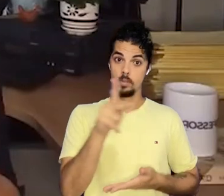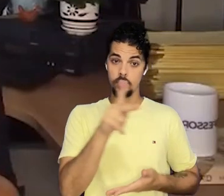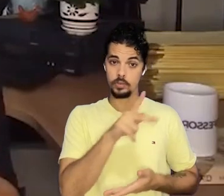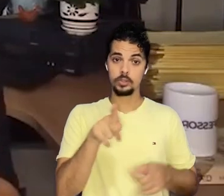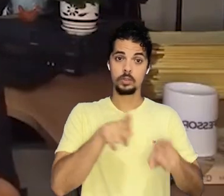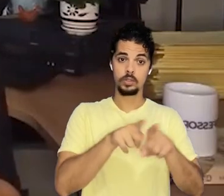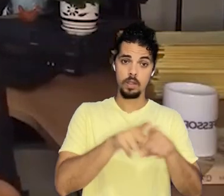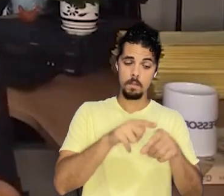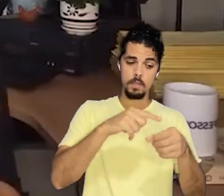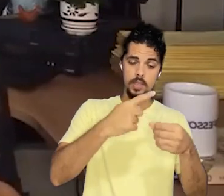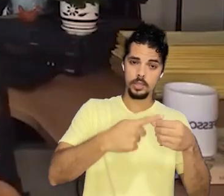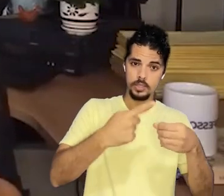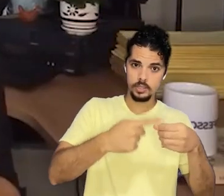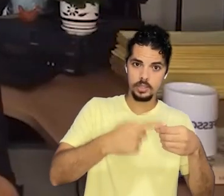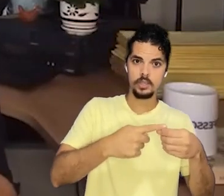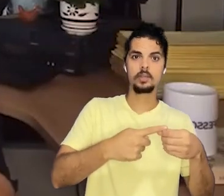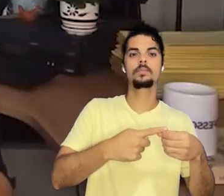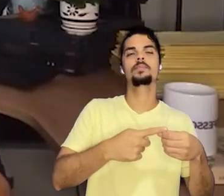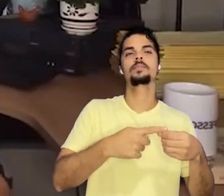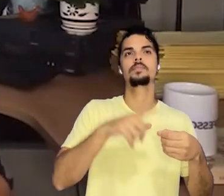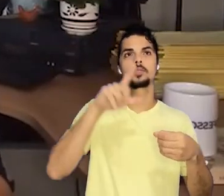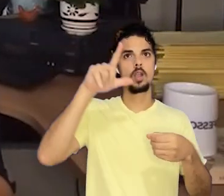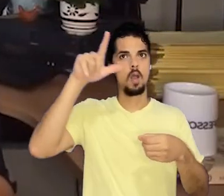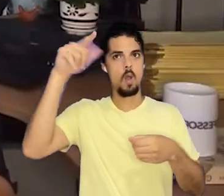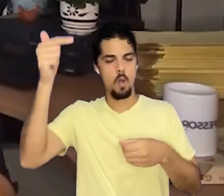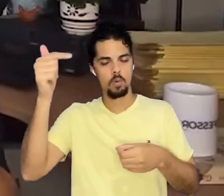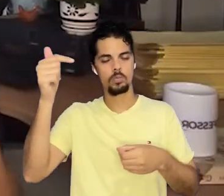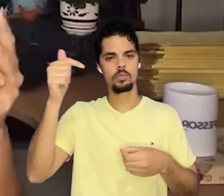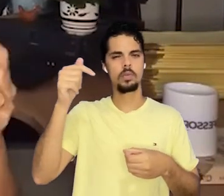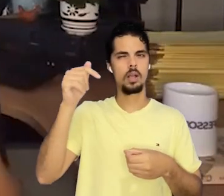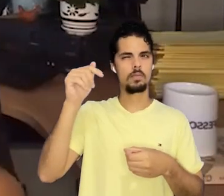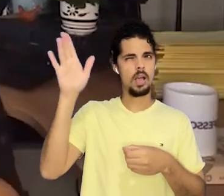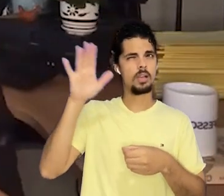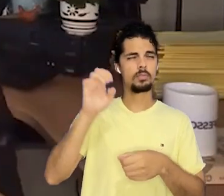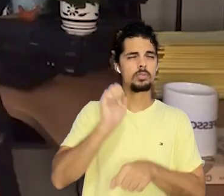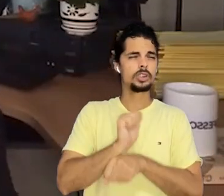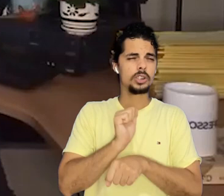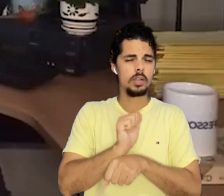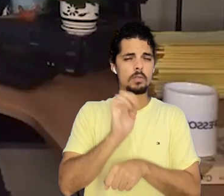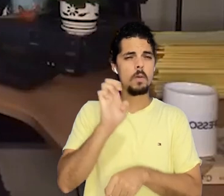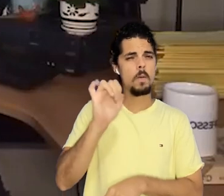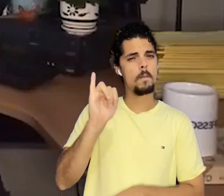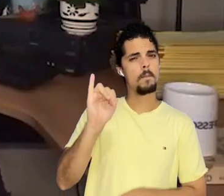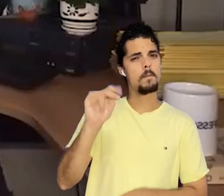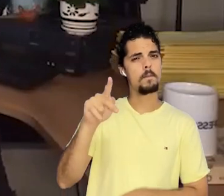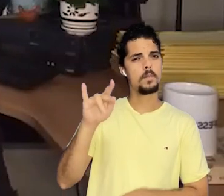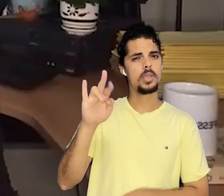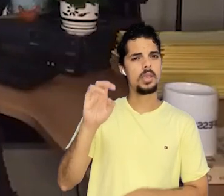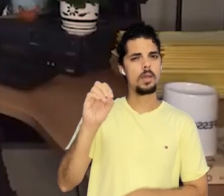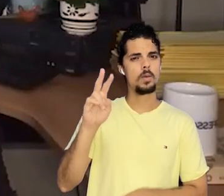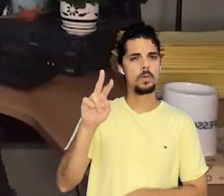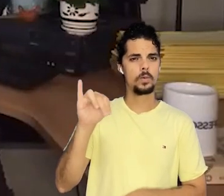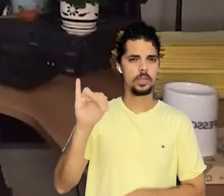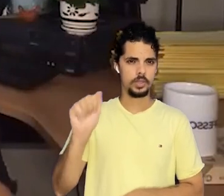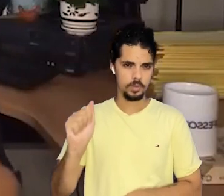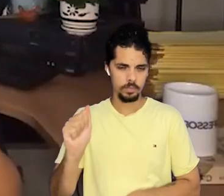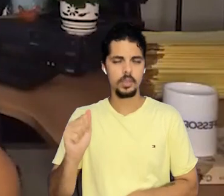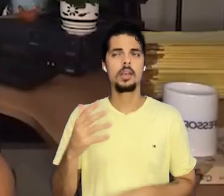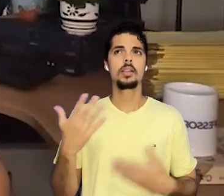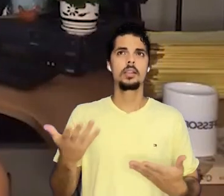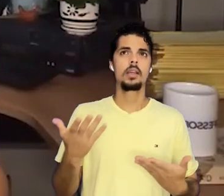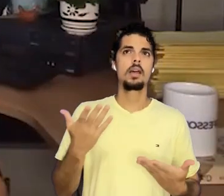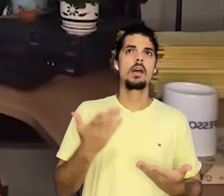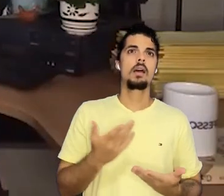IHGB. Nesse texto que nós podemos trabalhar em sala de aula, nós